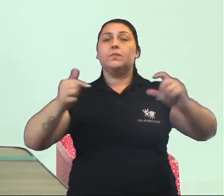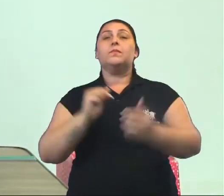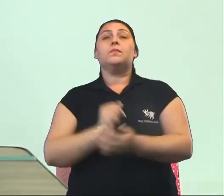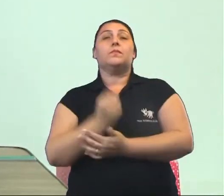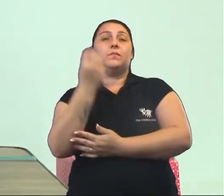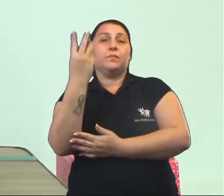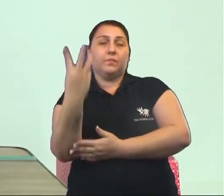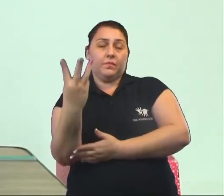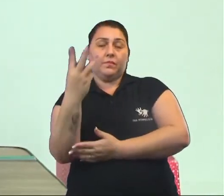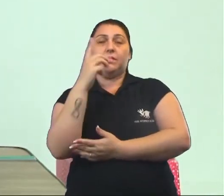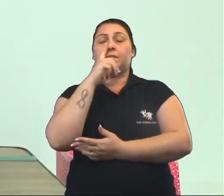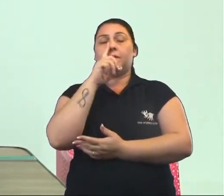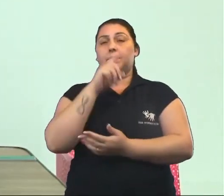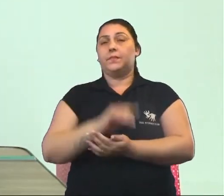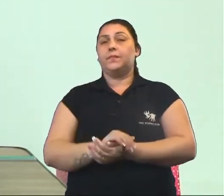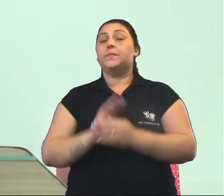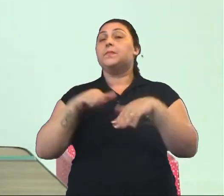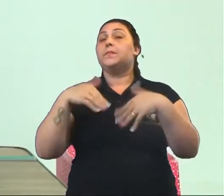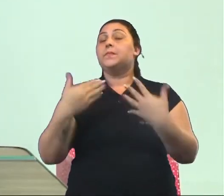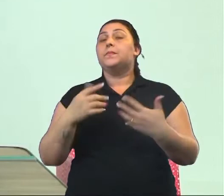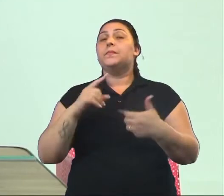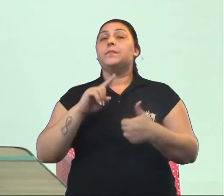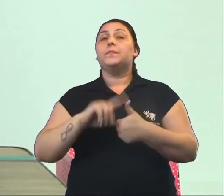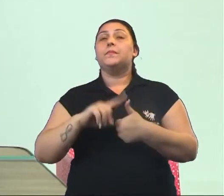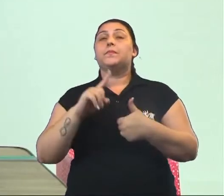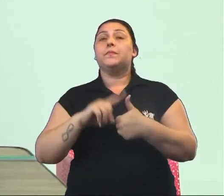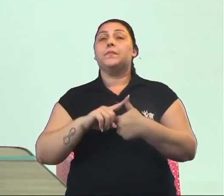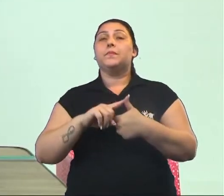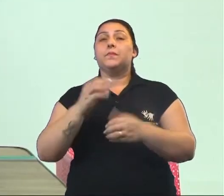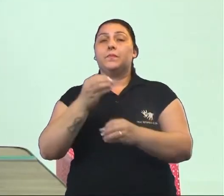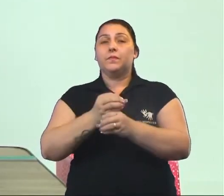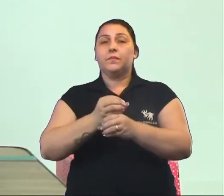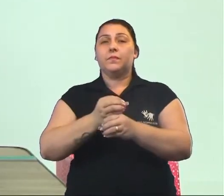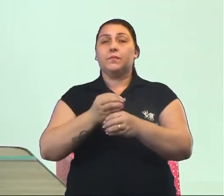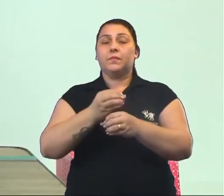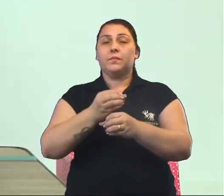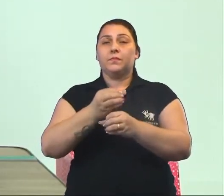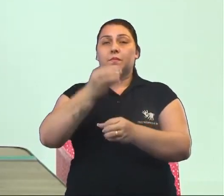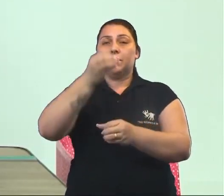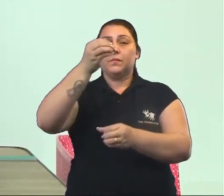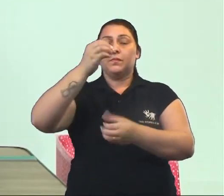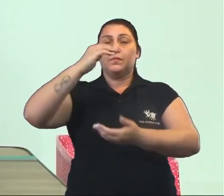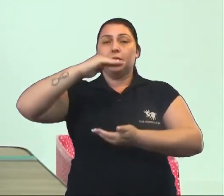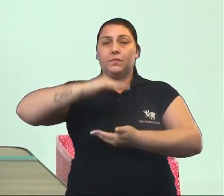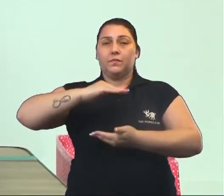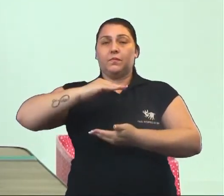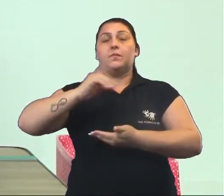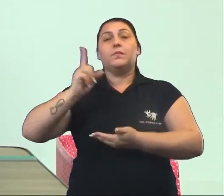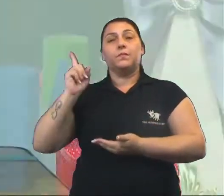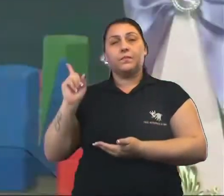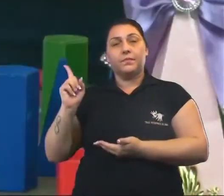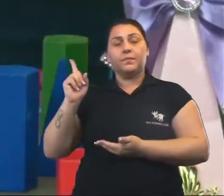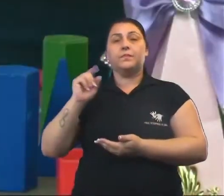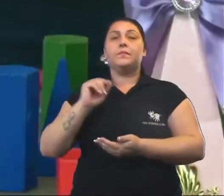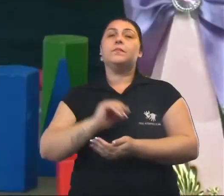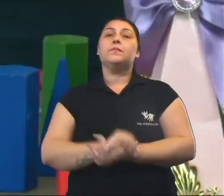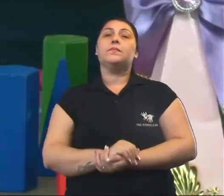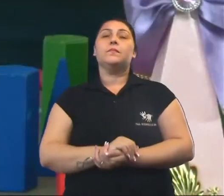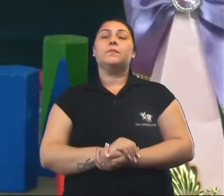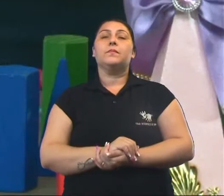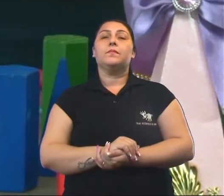De três sólidos geométricos. Que são eles? O cilindro você conhece? Olha só. Este aqui é o cilindro.